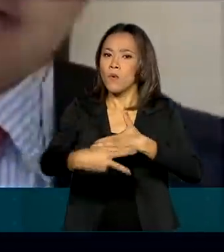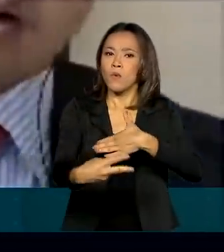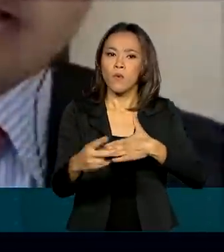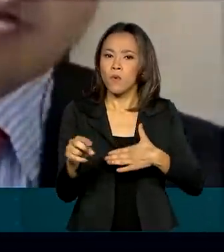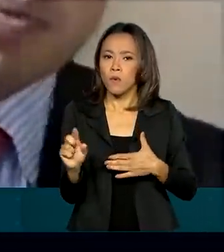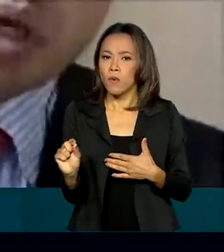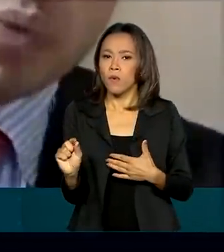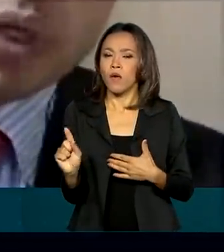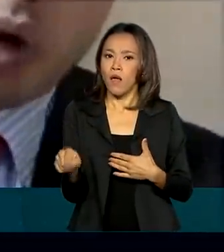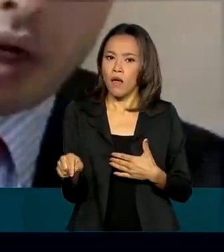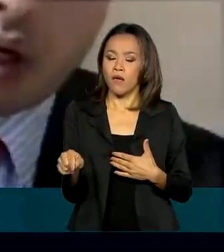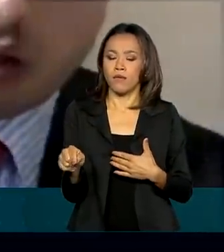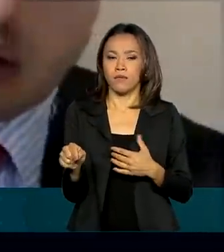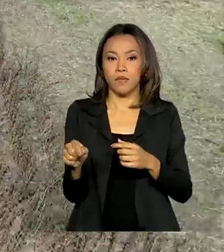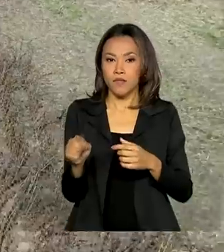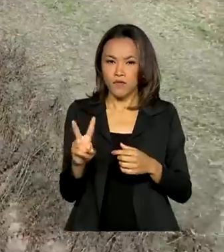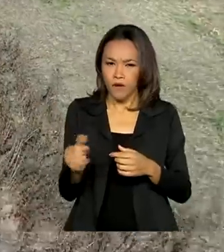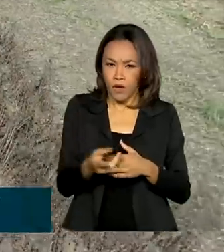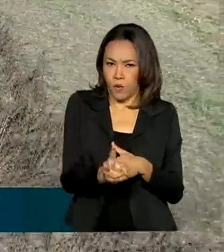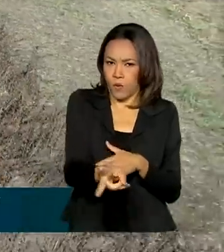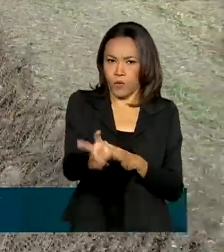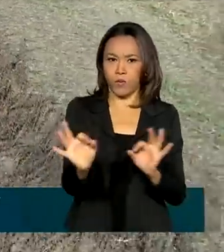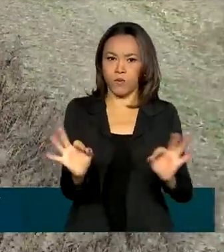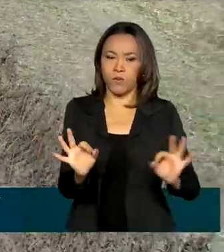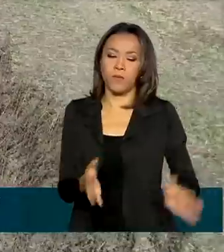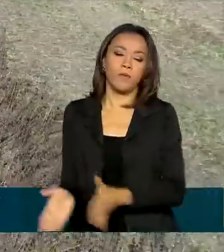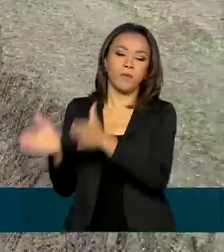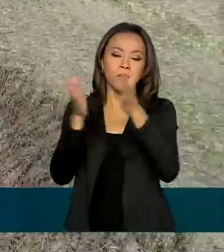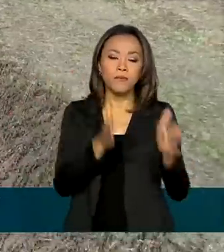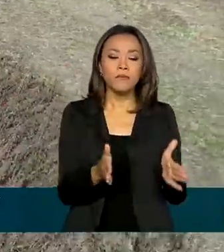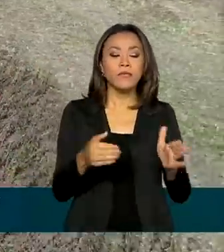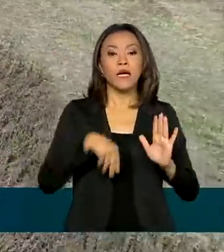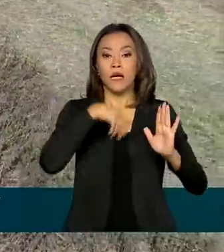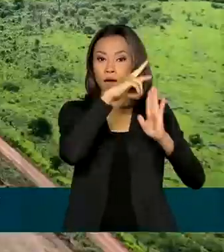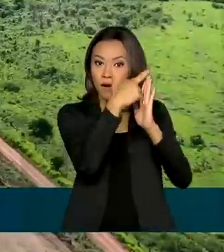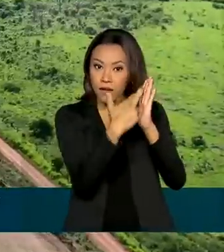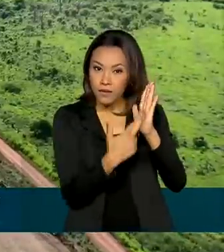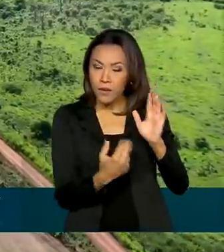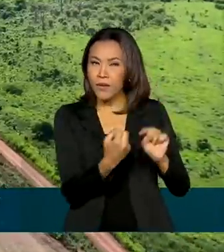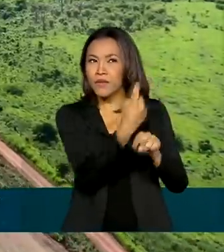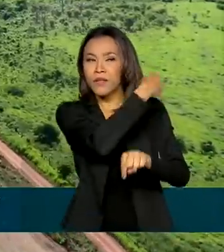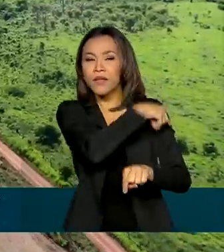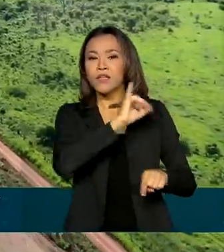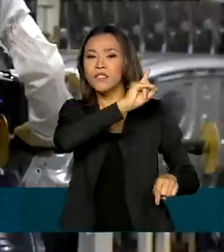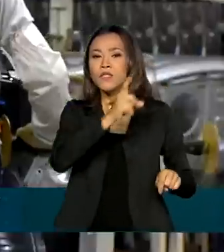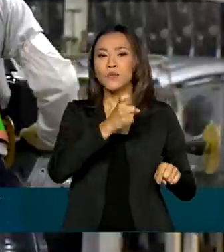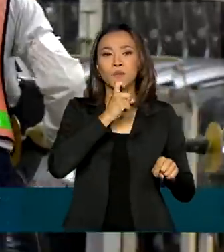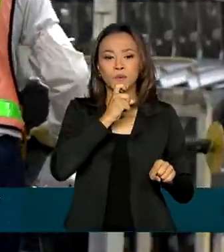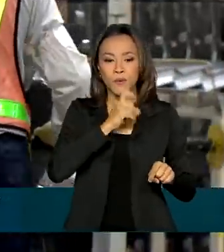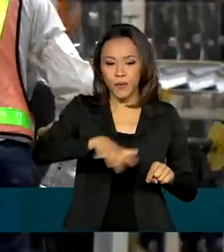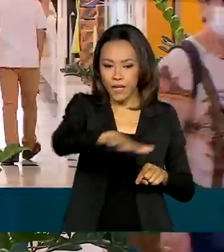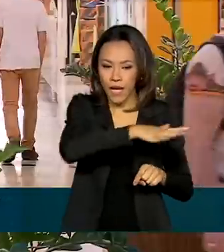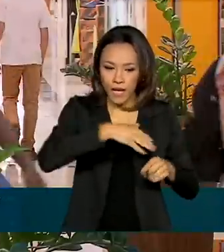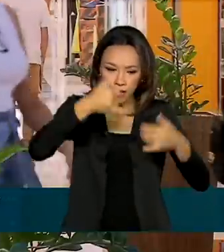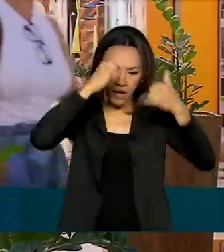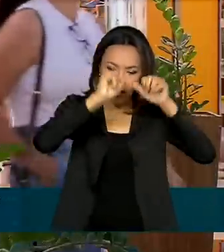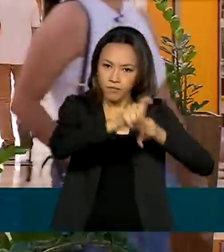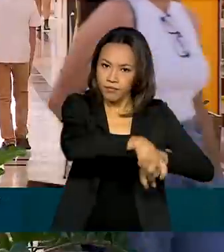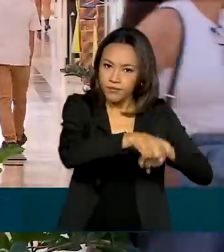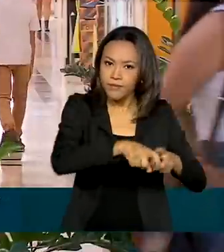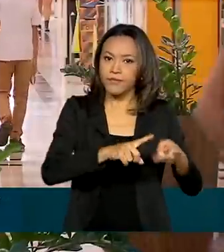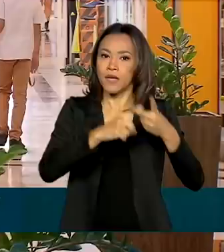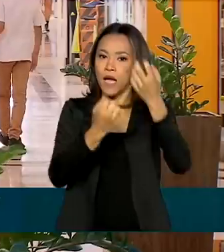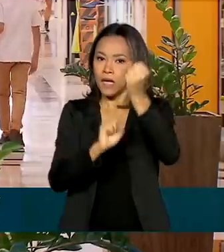opinião, Então, ele não se perpetuará. Segundo o relatório, desde julho, a agropecuária, a indústria e o